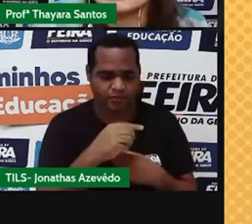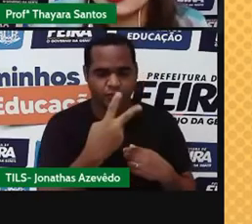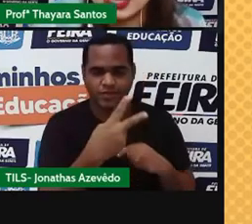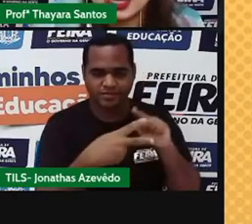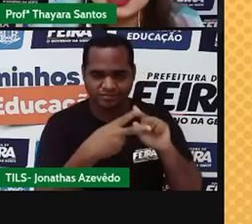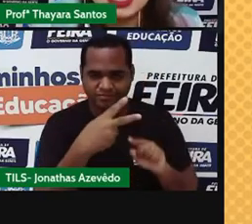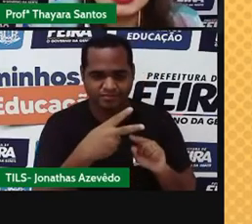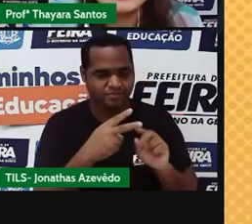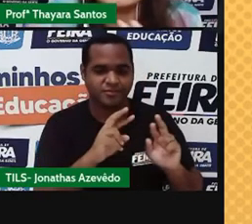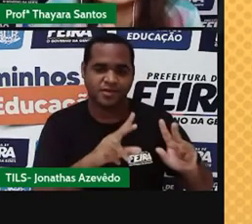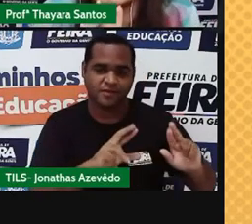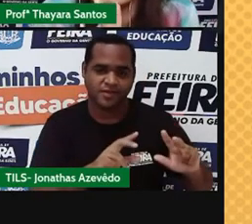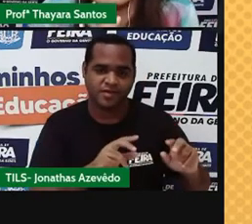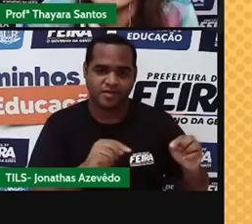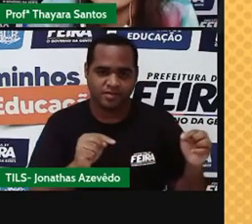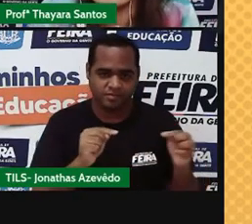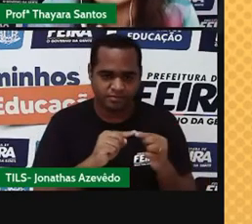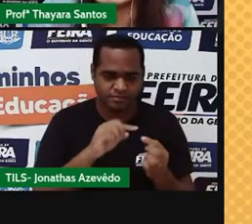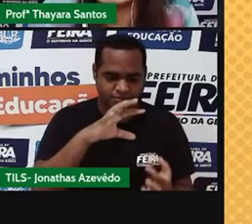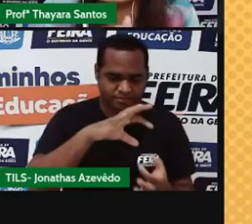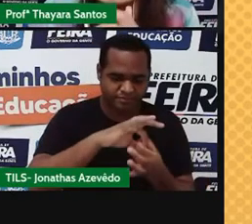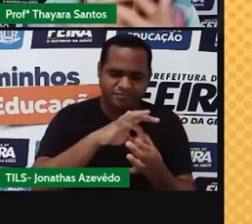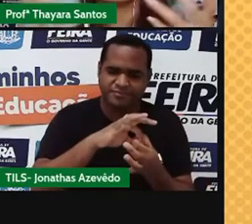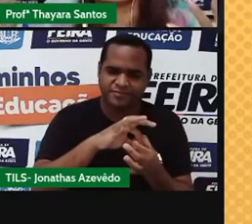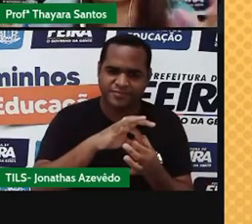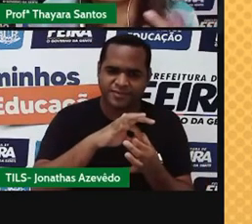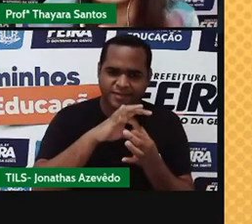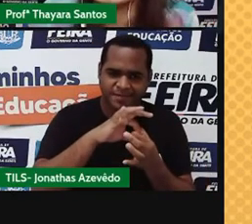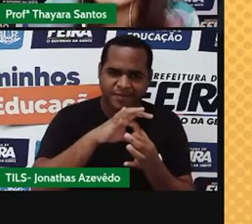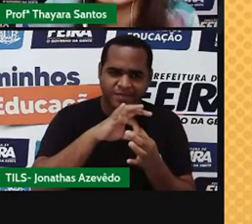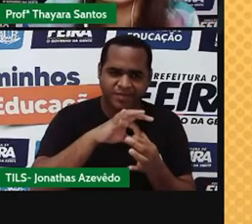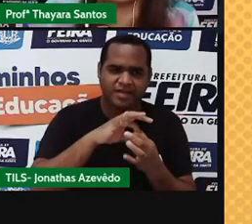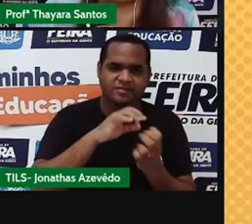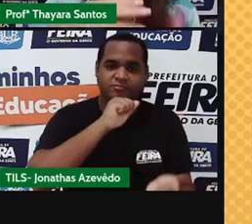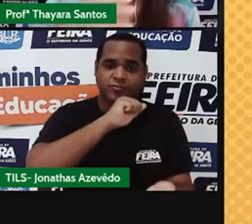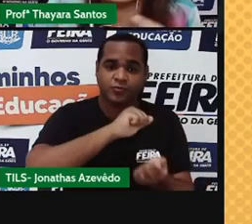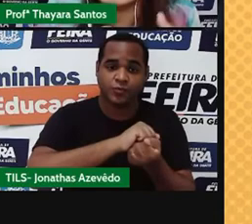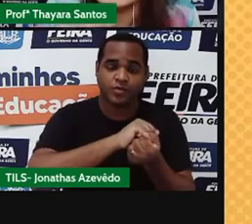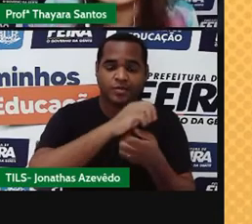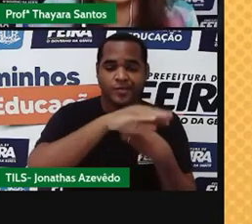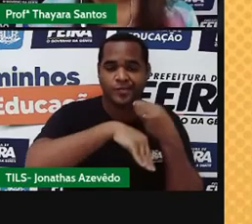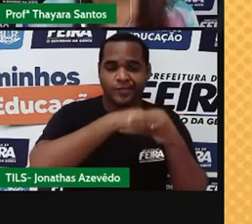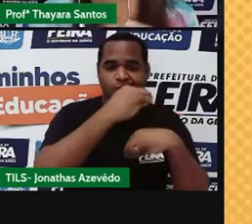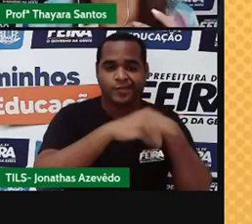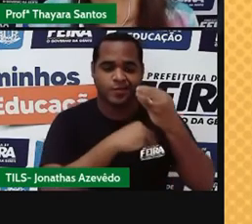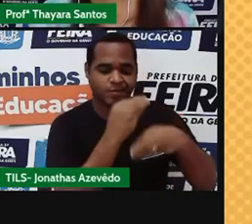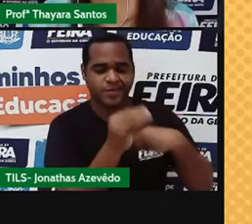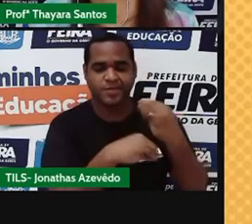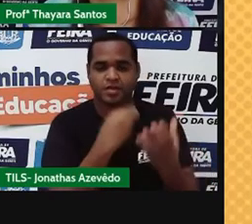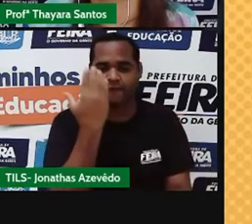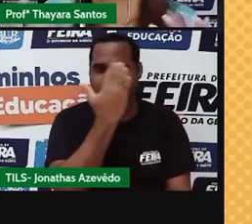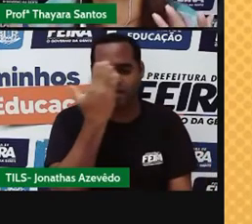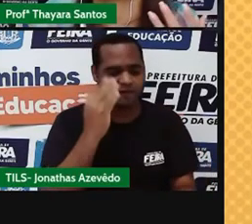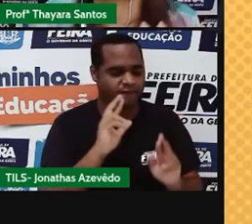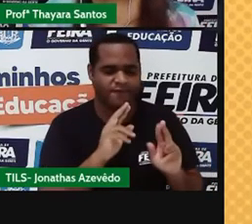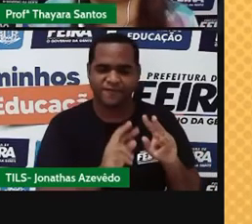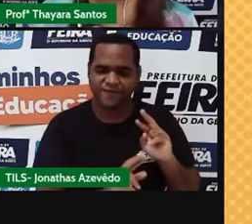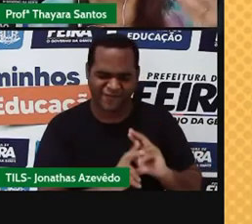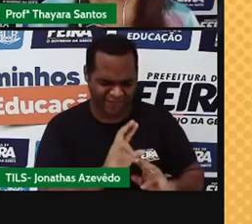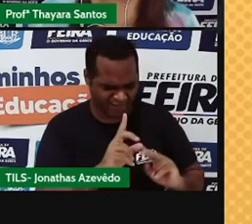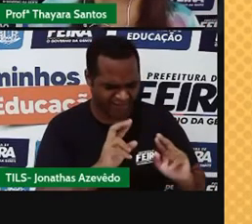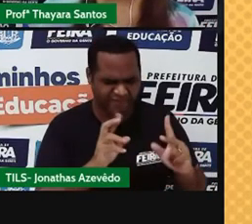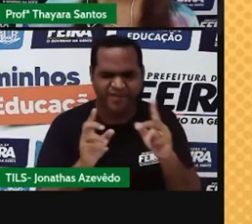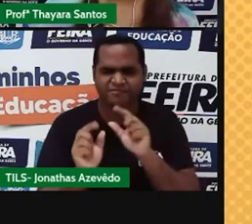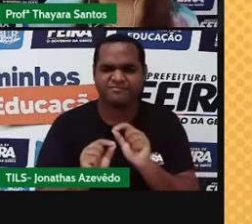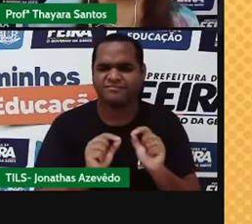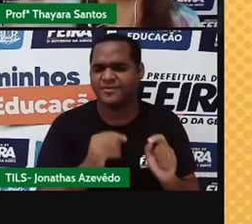substâncias diferentes. Elas ficam tão unidas, tão grudadinhas ali, tão juntas, que a gente não consegue diferenciar